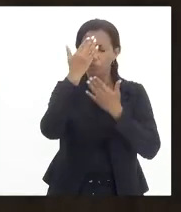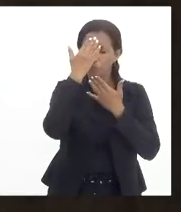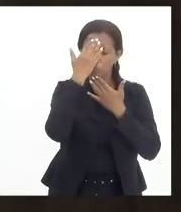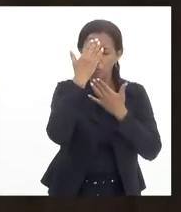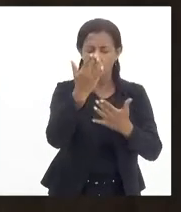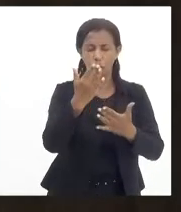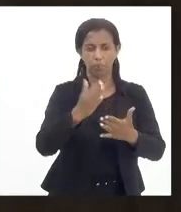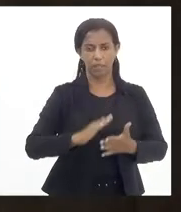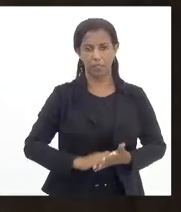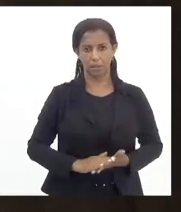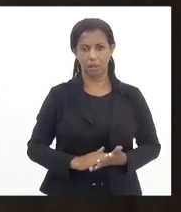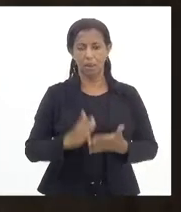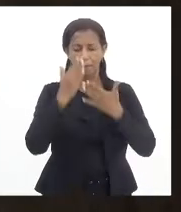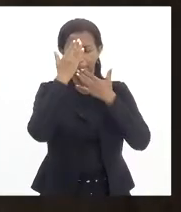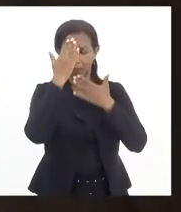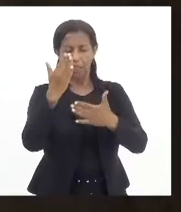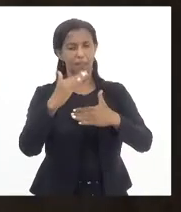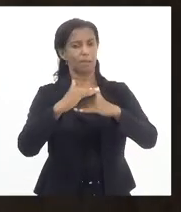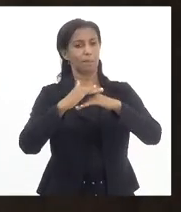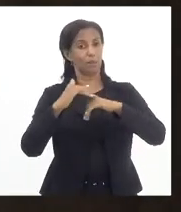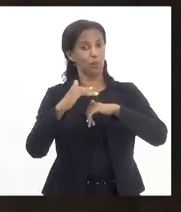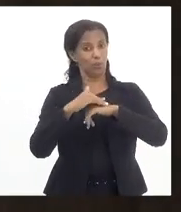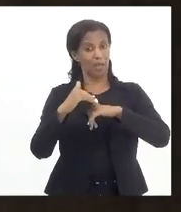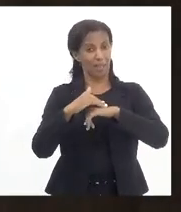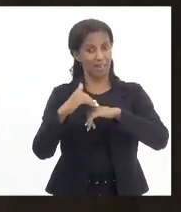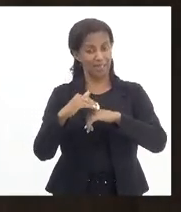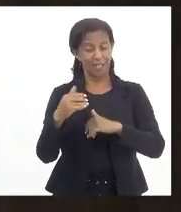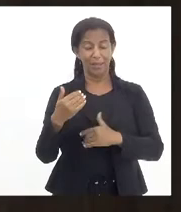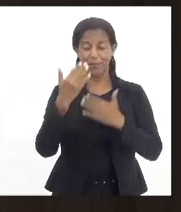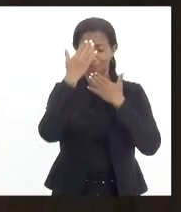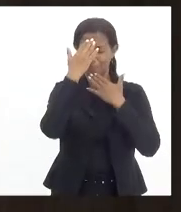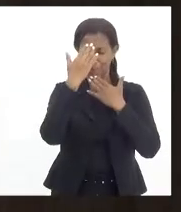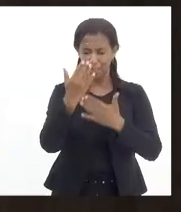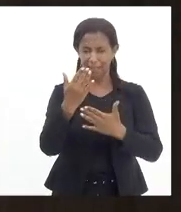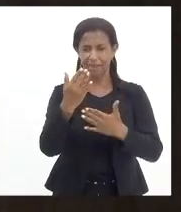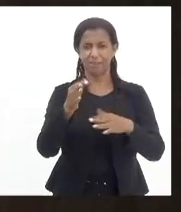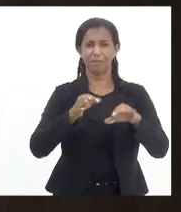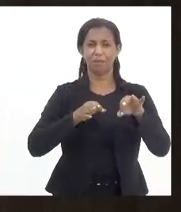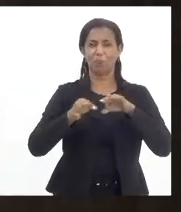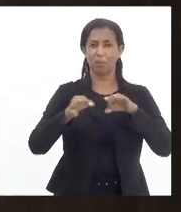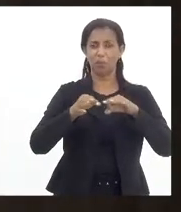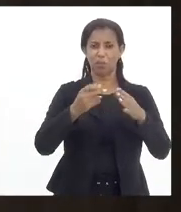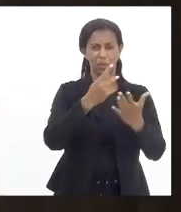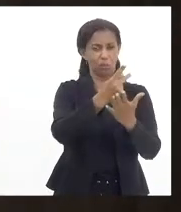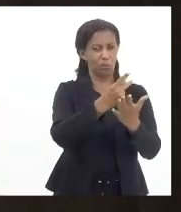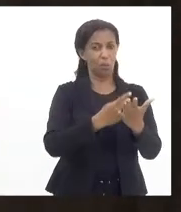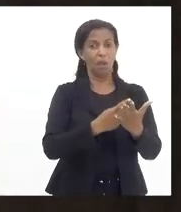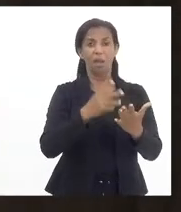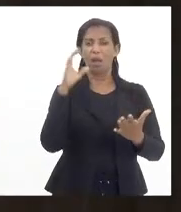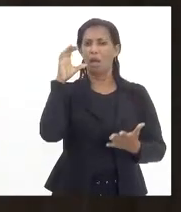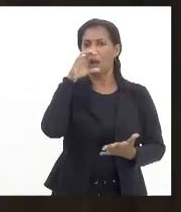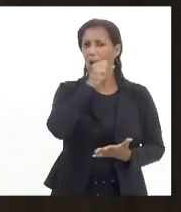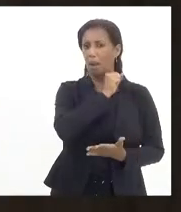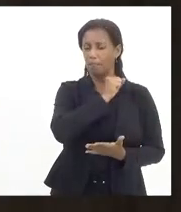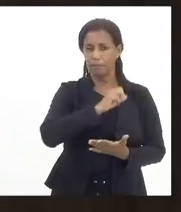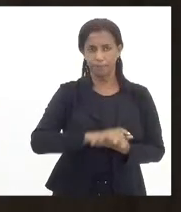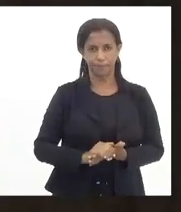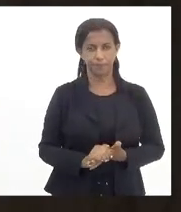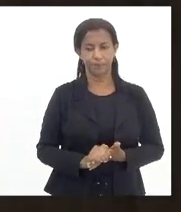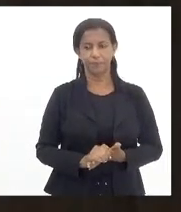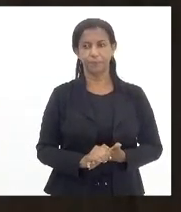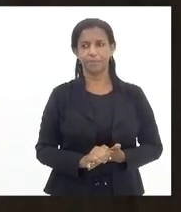tudo. Obrigado pelo carinho. Obrigado por pautar o projeto rapidamente. Queria agradecer aqui